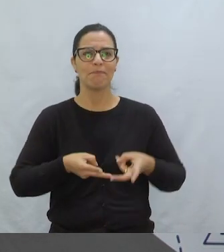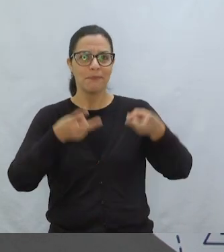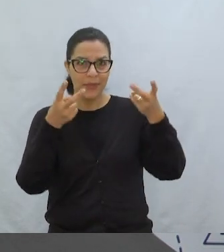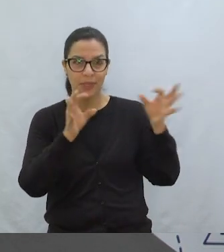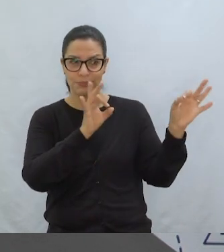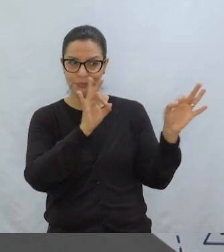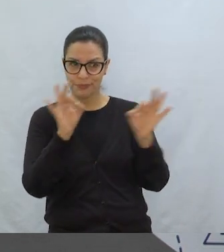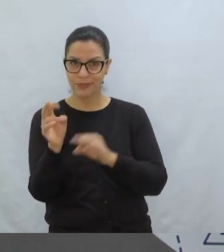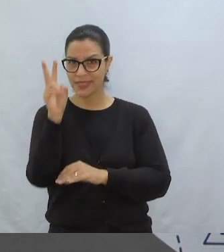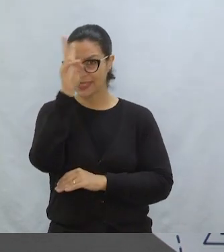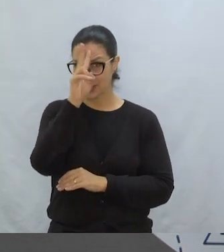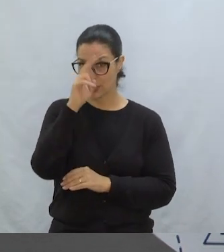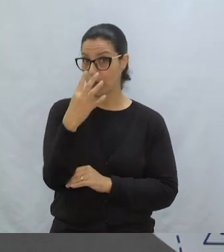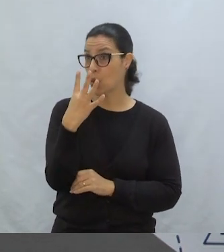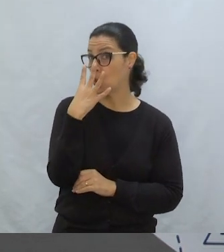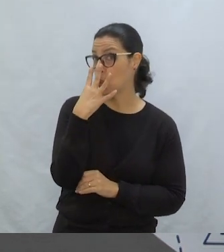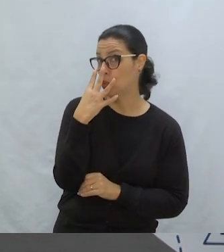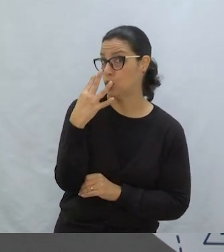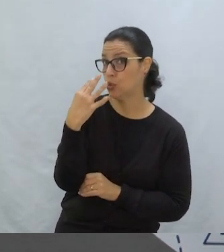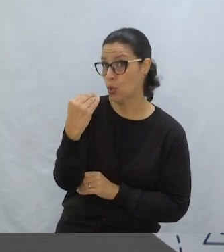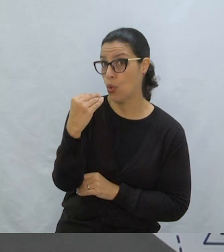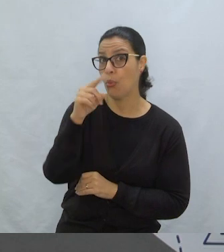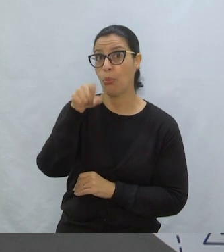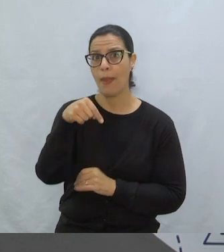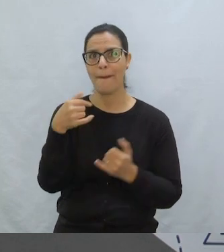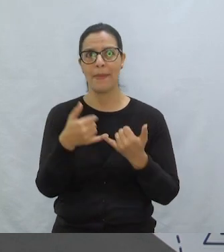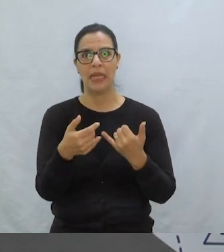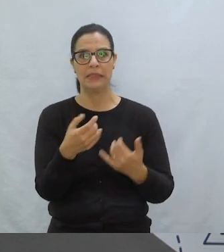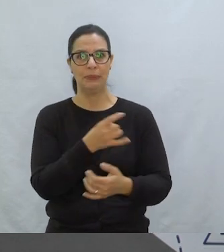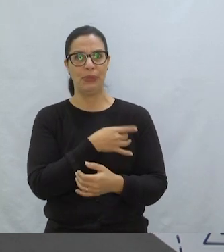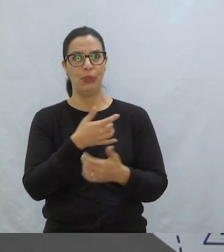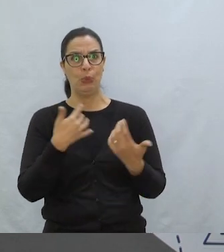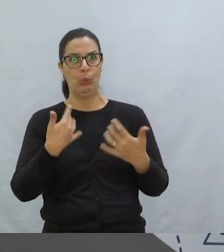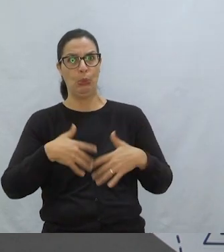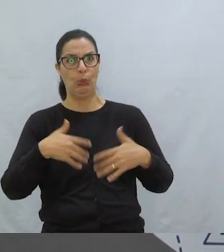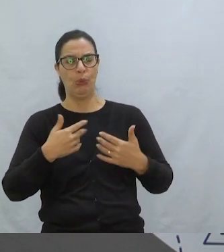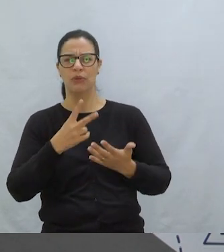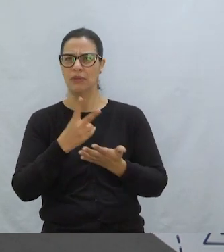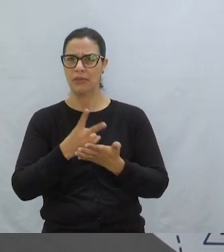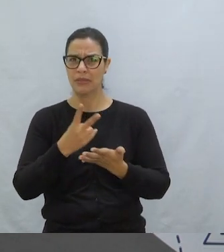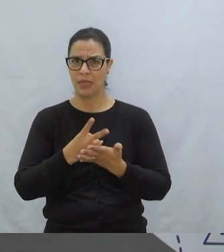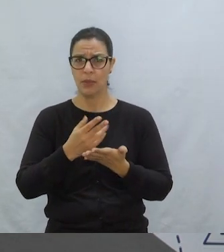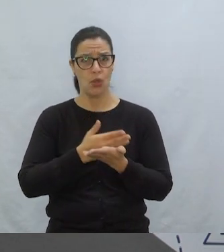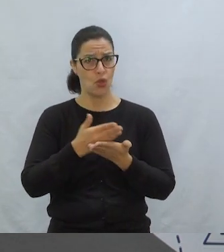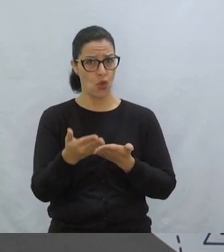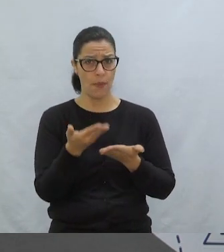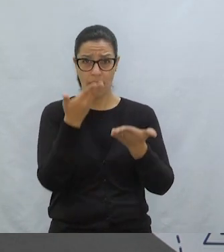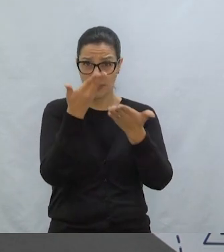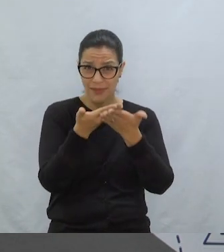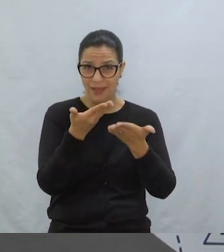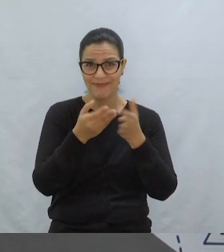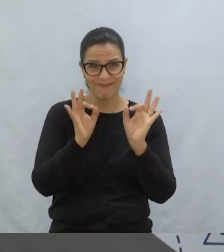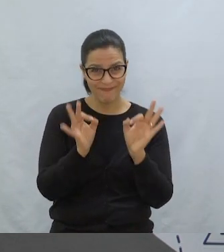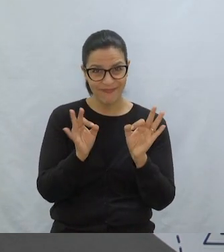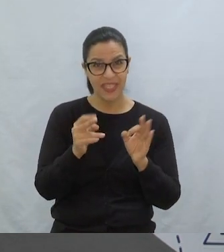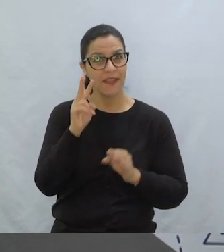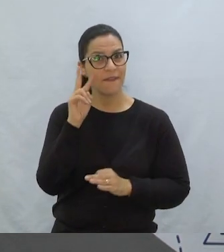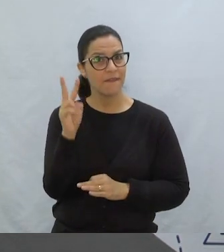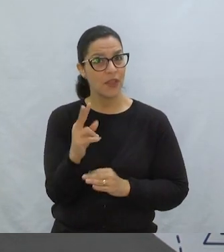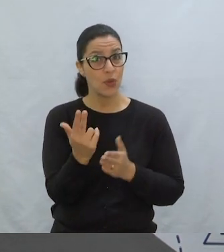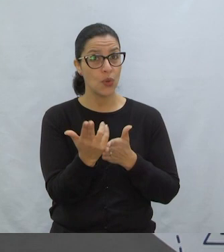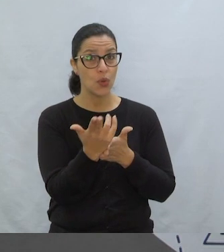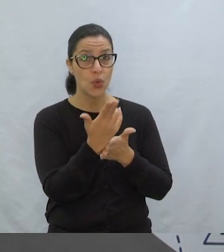a gente pôde perceber então? A figura do lobo É uma figura bastante temida Que é assim que começa a nossa aula